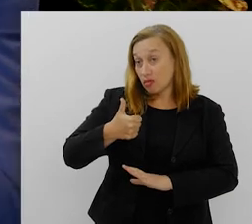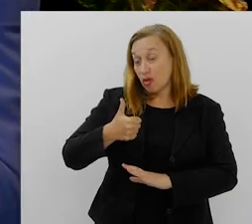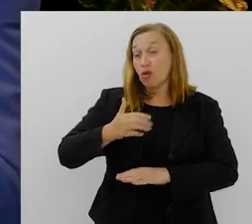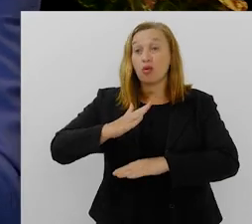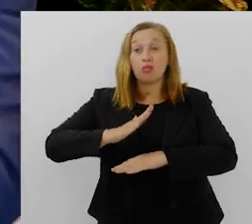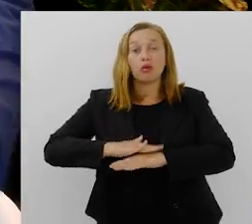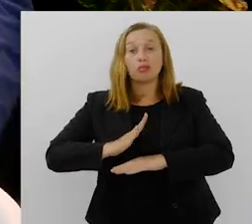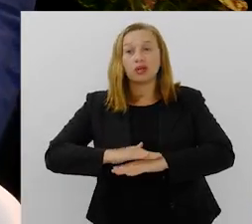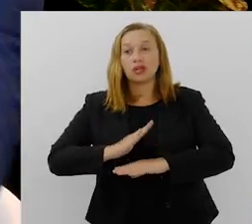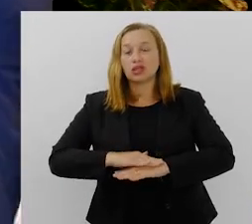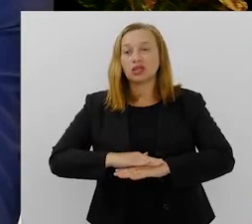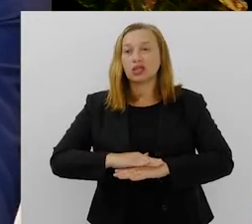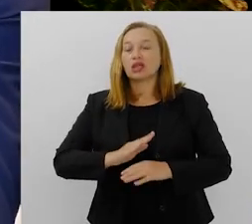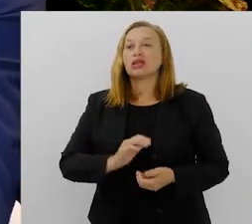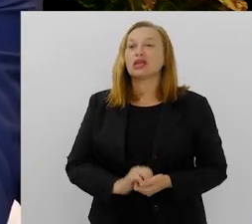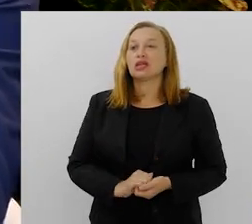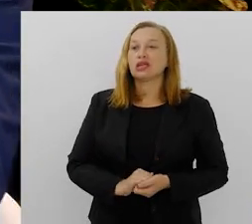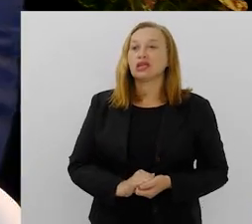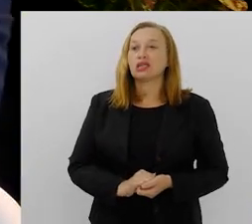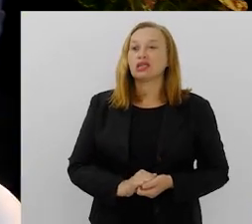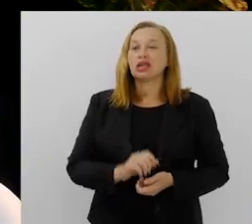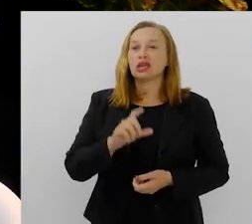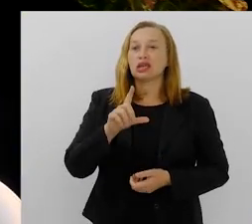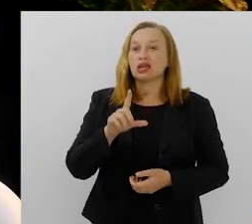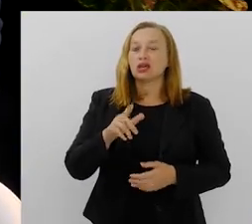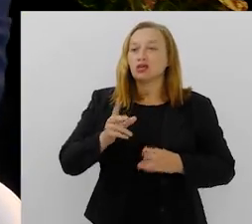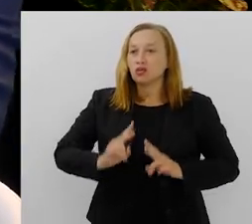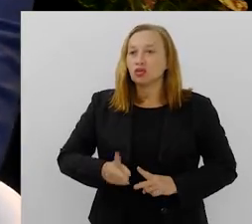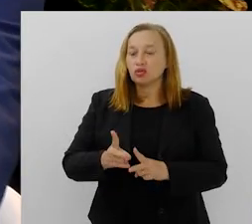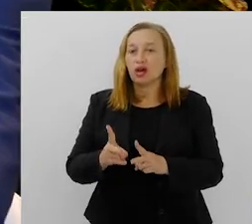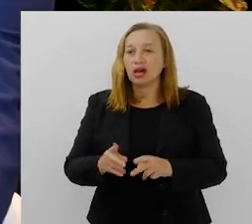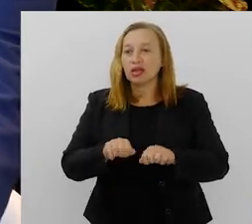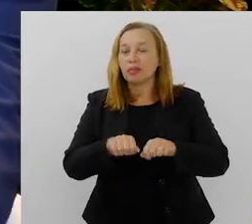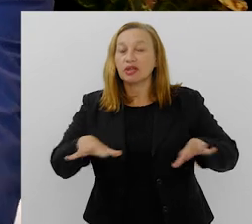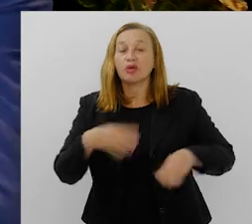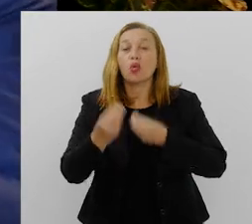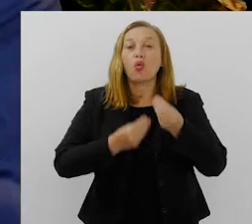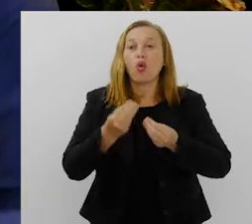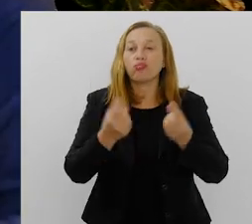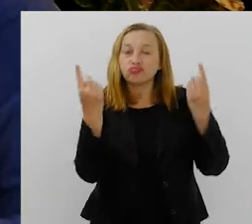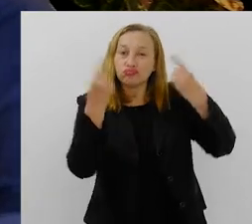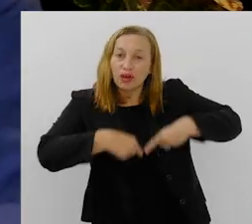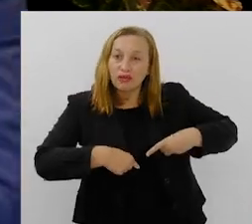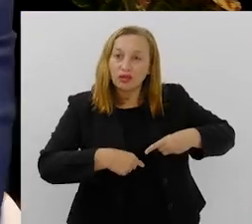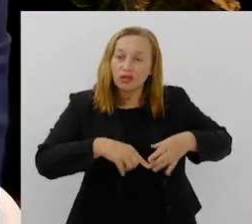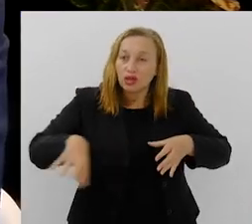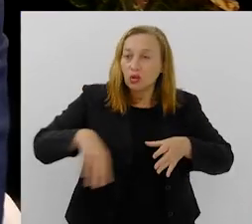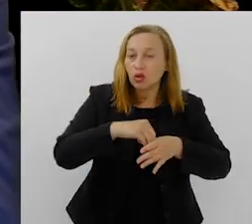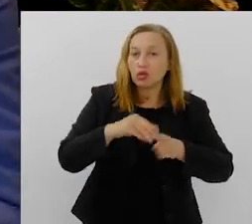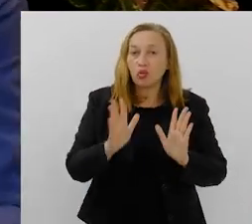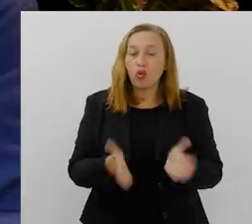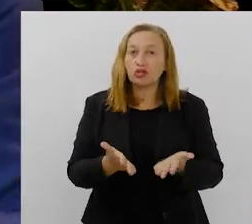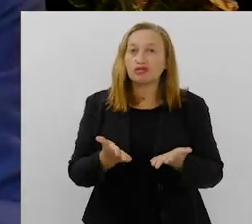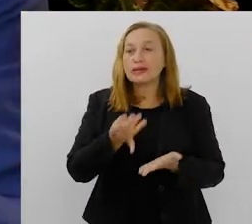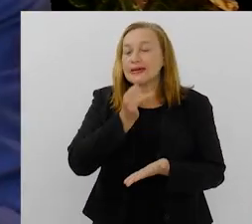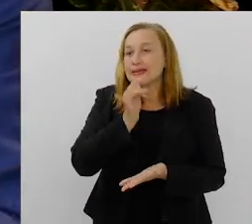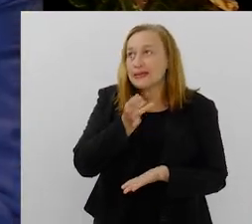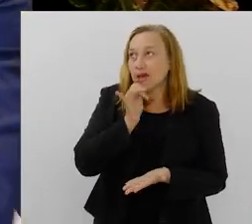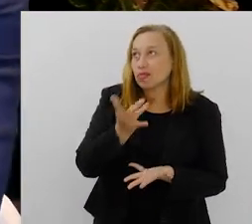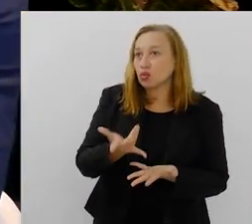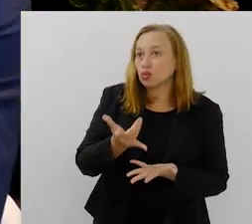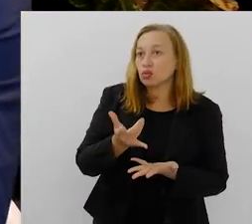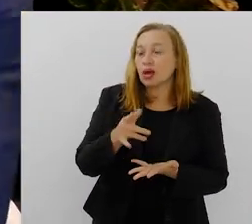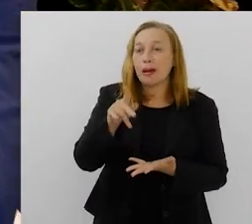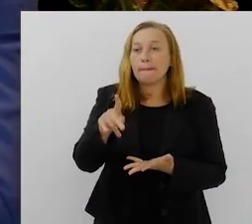questão do descortinar da pandemia, do como, e aí os desafios estão colocados hoje como, por exemplo, uma